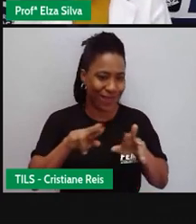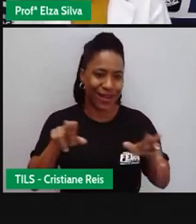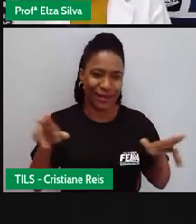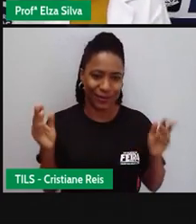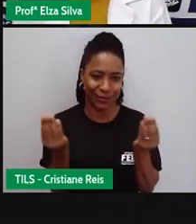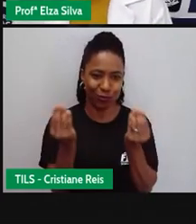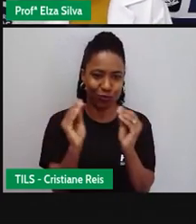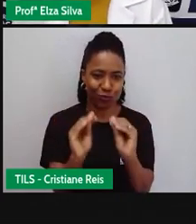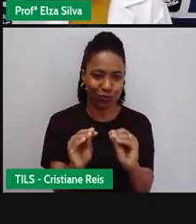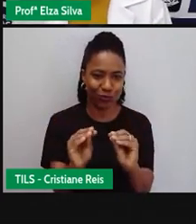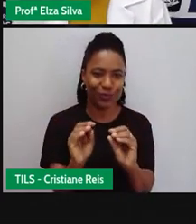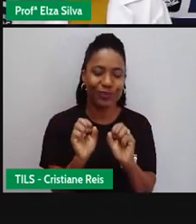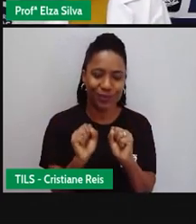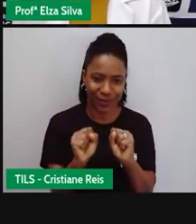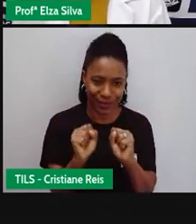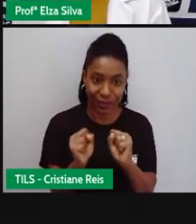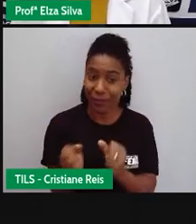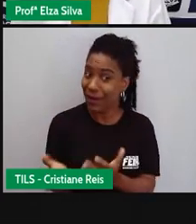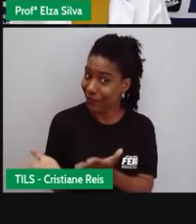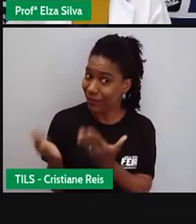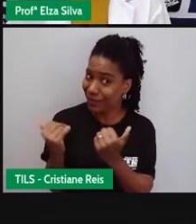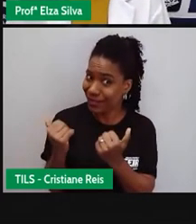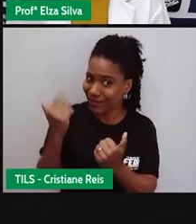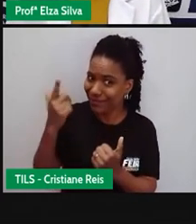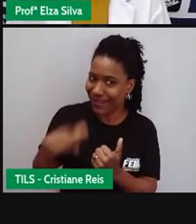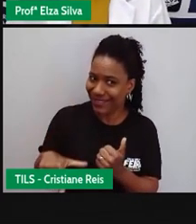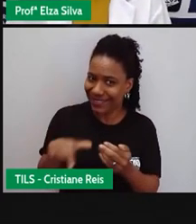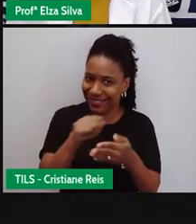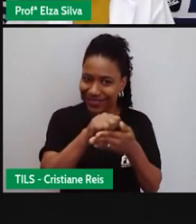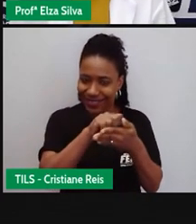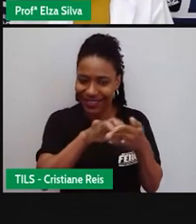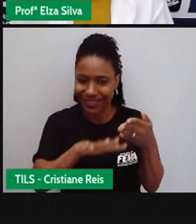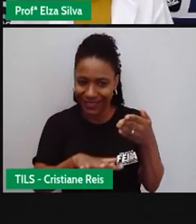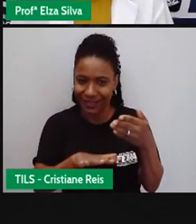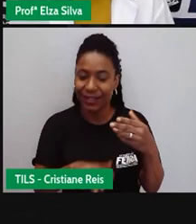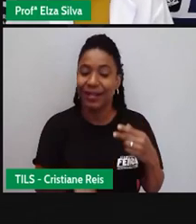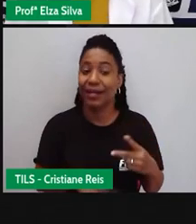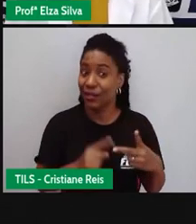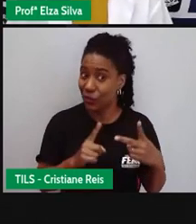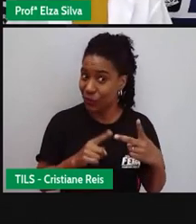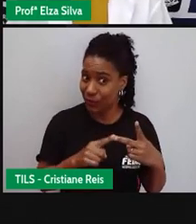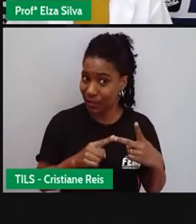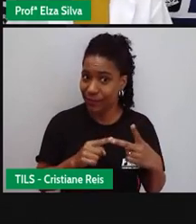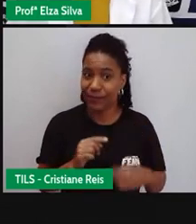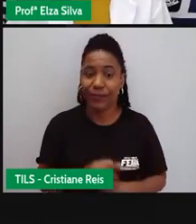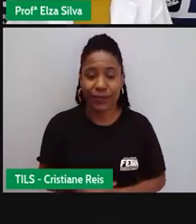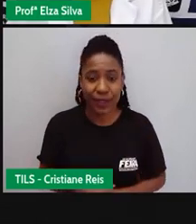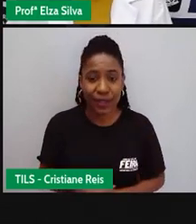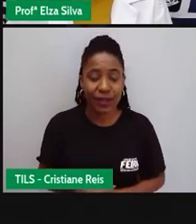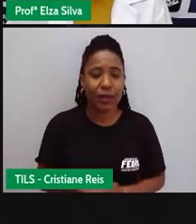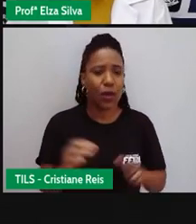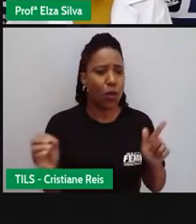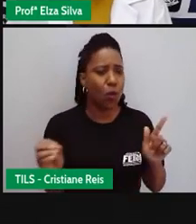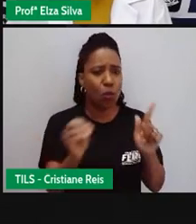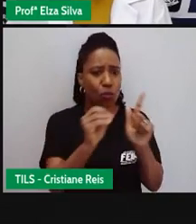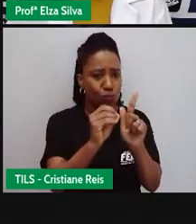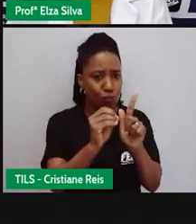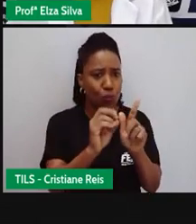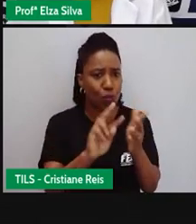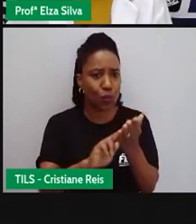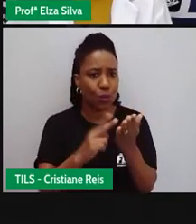Mais um desafio Para a aula de hoje Depois Utilizando o Google Tradutor